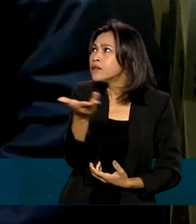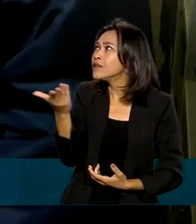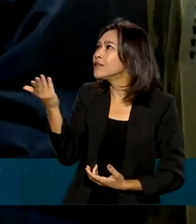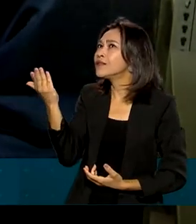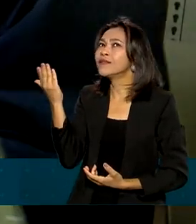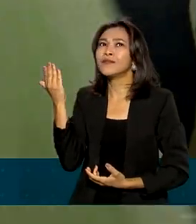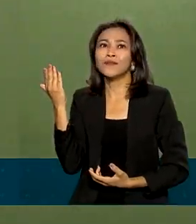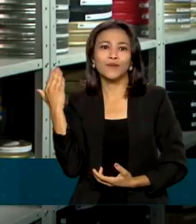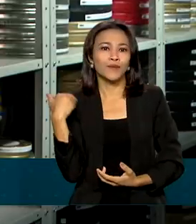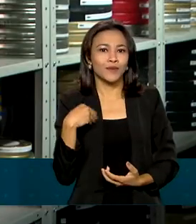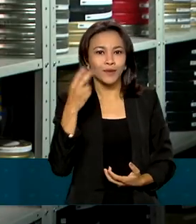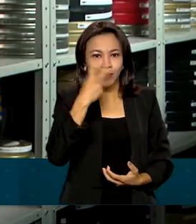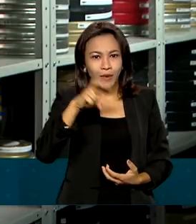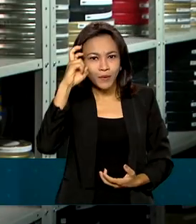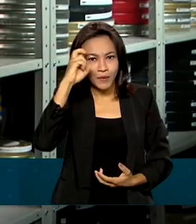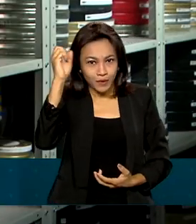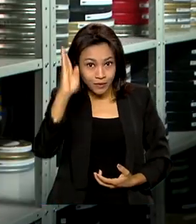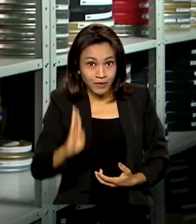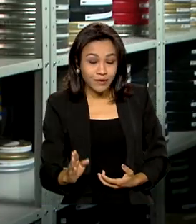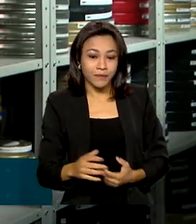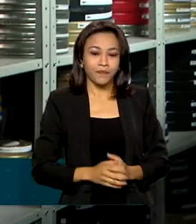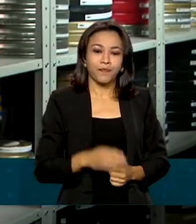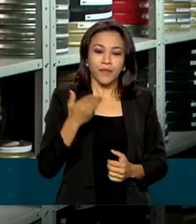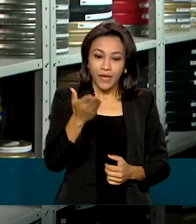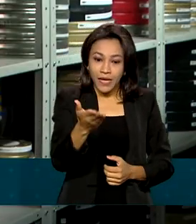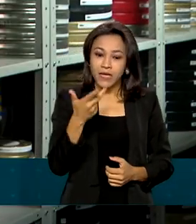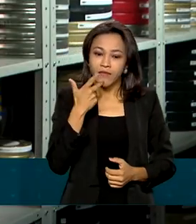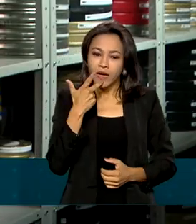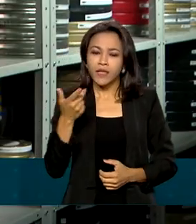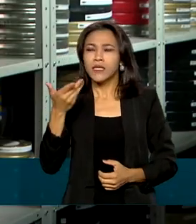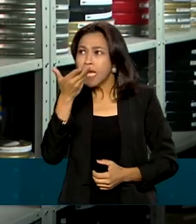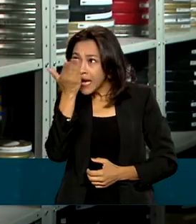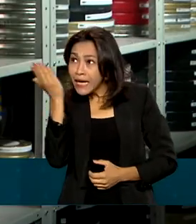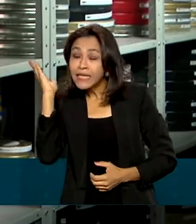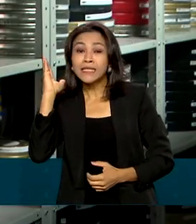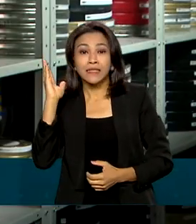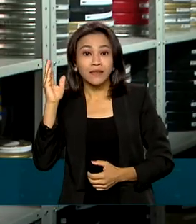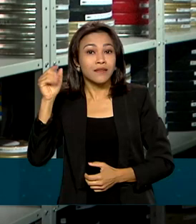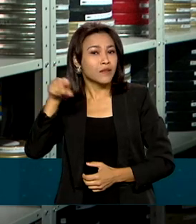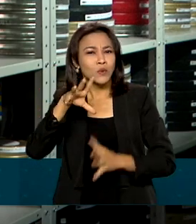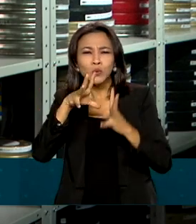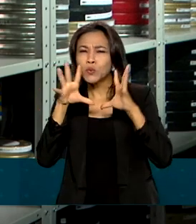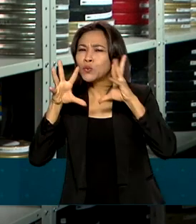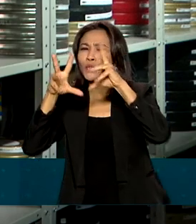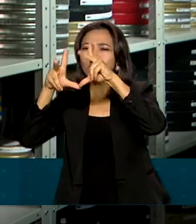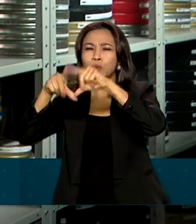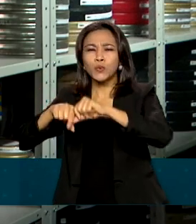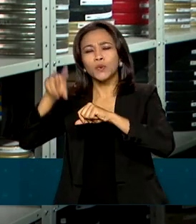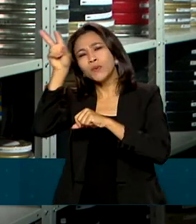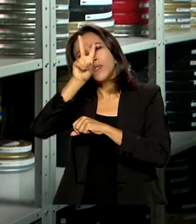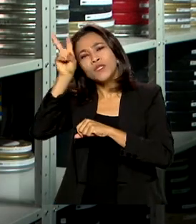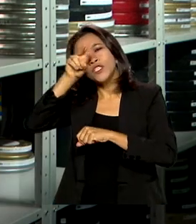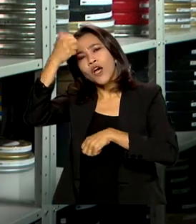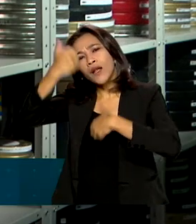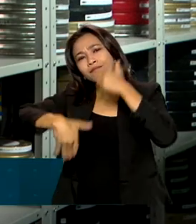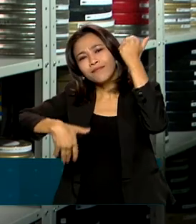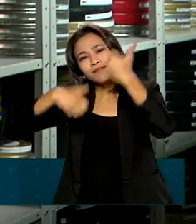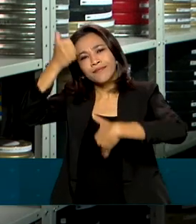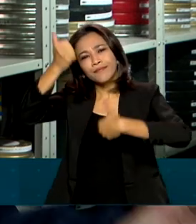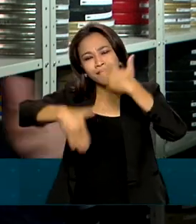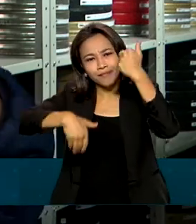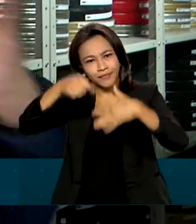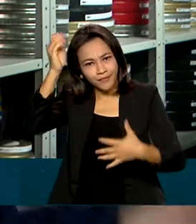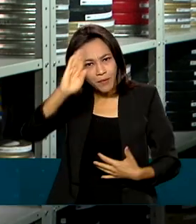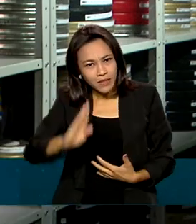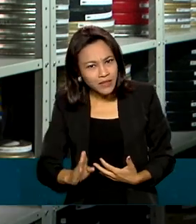a cultura do país. Tanto esse material de ficção como os materiais públicos, tudo isso conta a história do Brasil desde todo esse